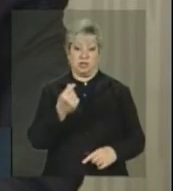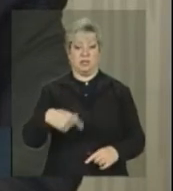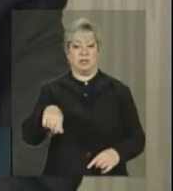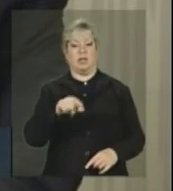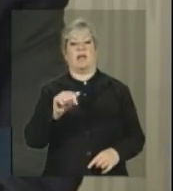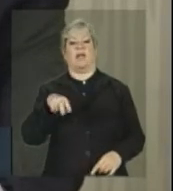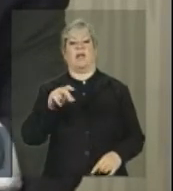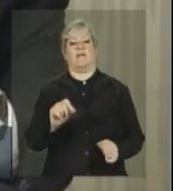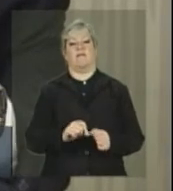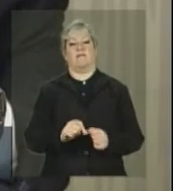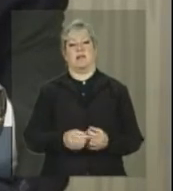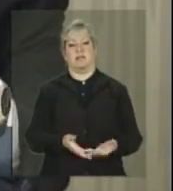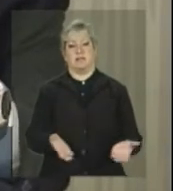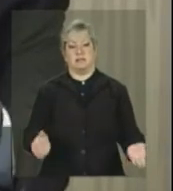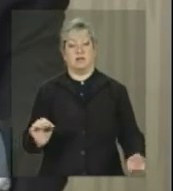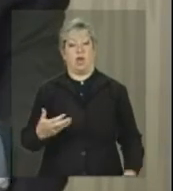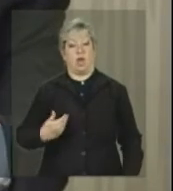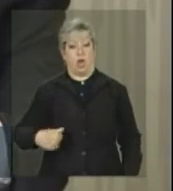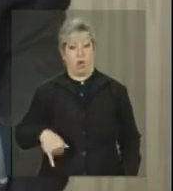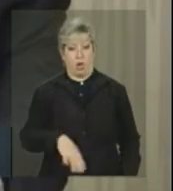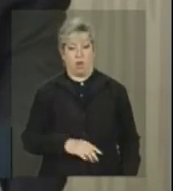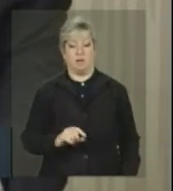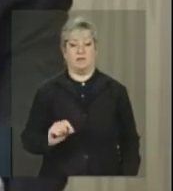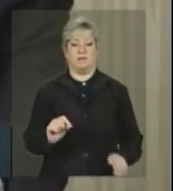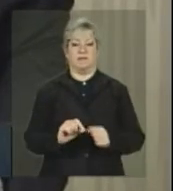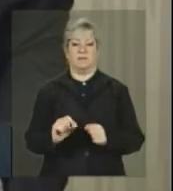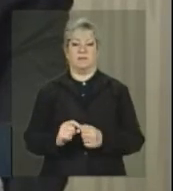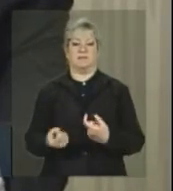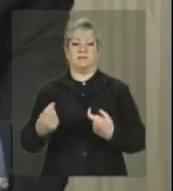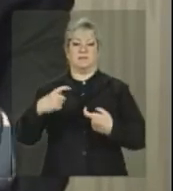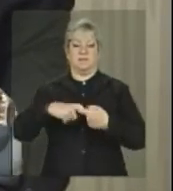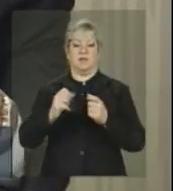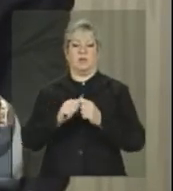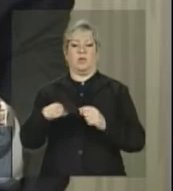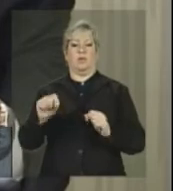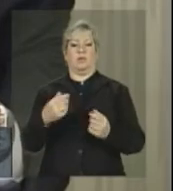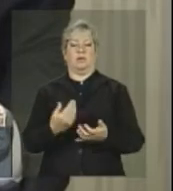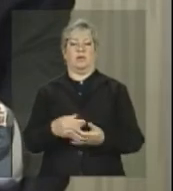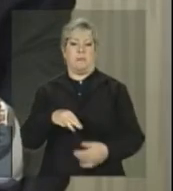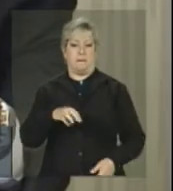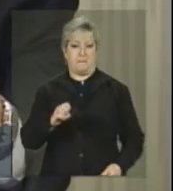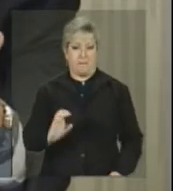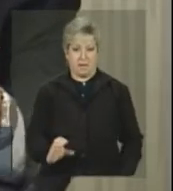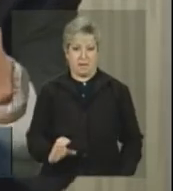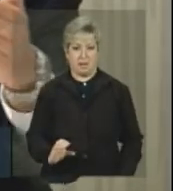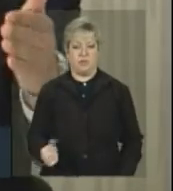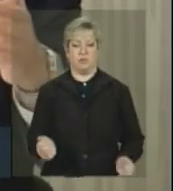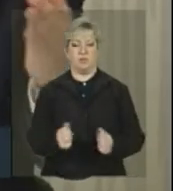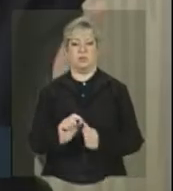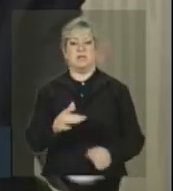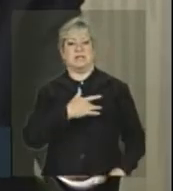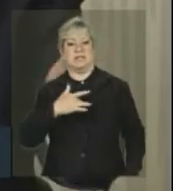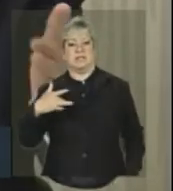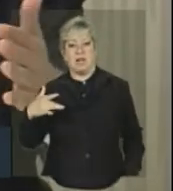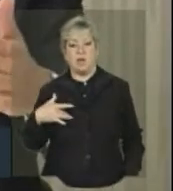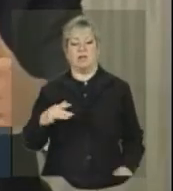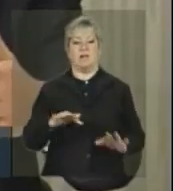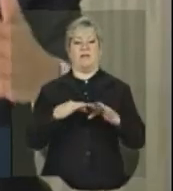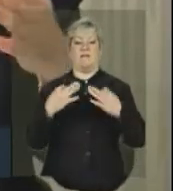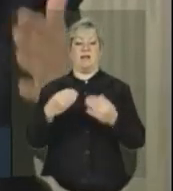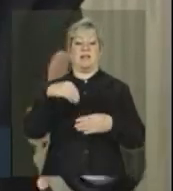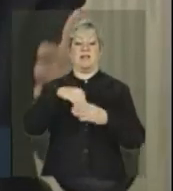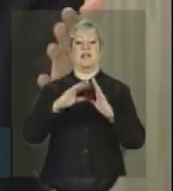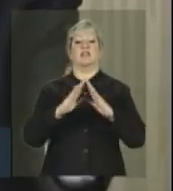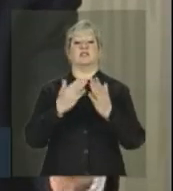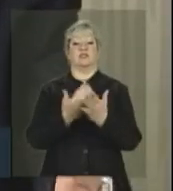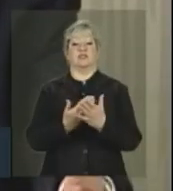isso. Nós criamos, através, numa parceria com o Ministério da Educação, o Saúde da Família na Escola, que é o quê?